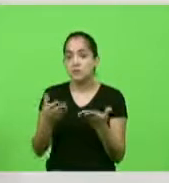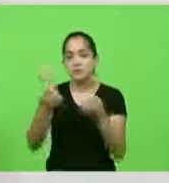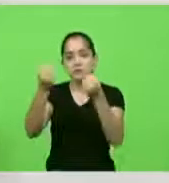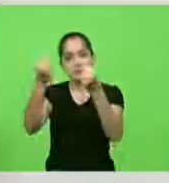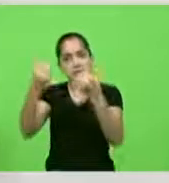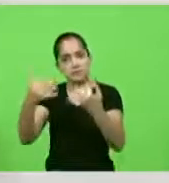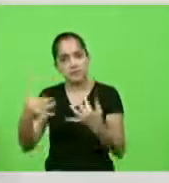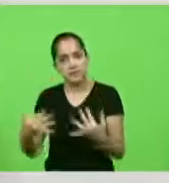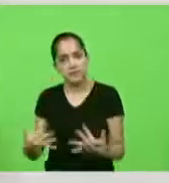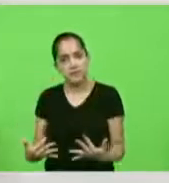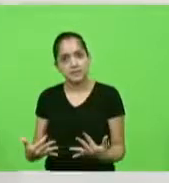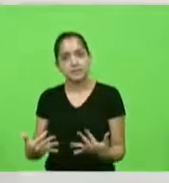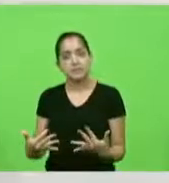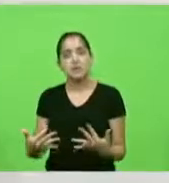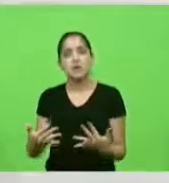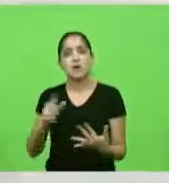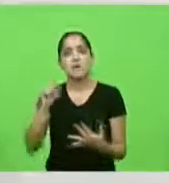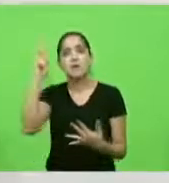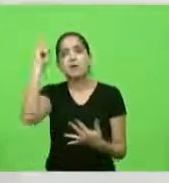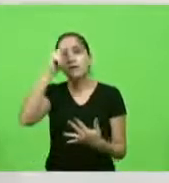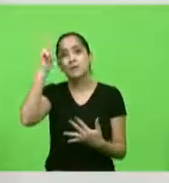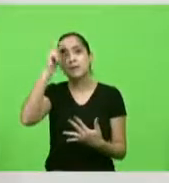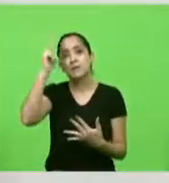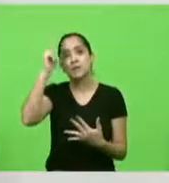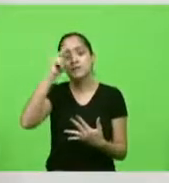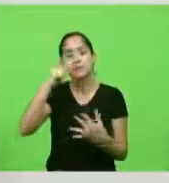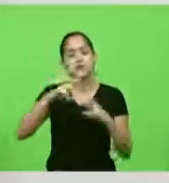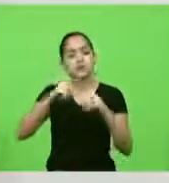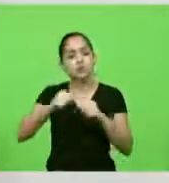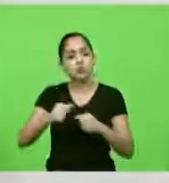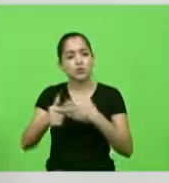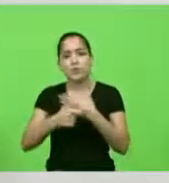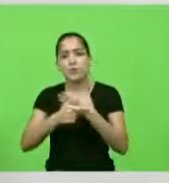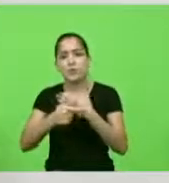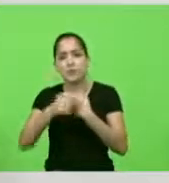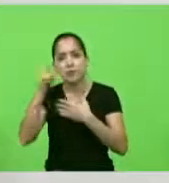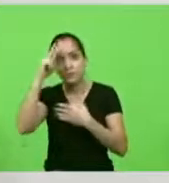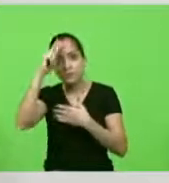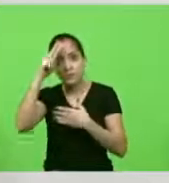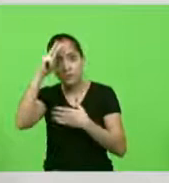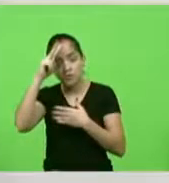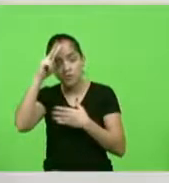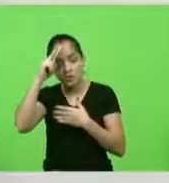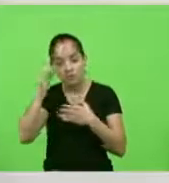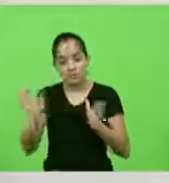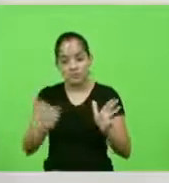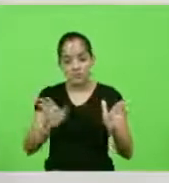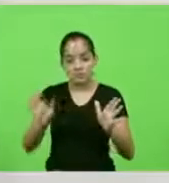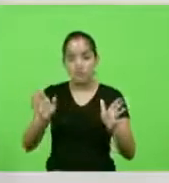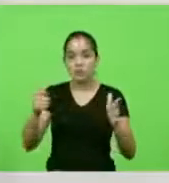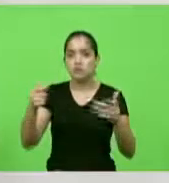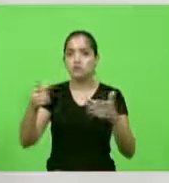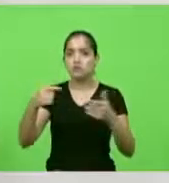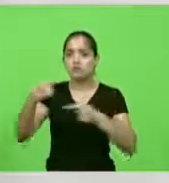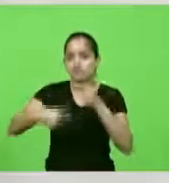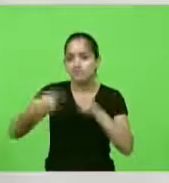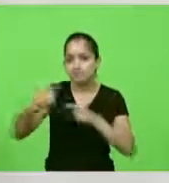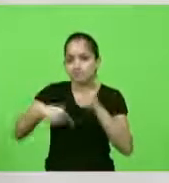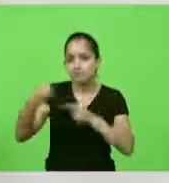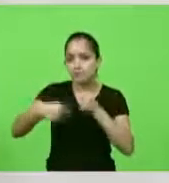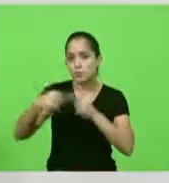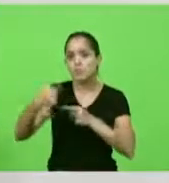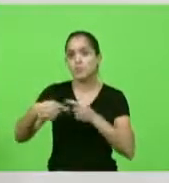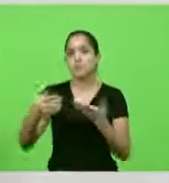para relembrarmos todo o papel histórico dessa crise política e institucional que